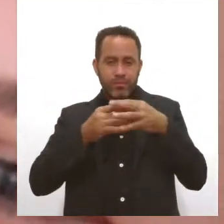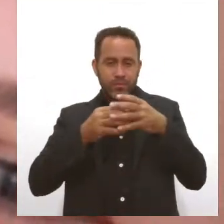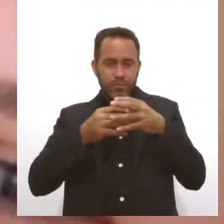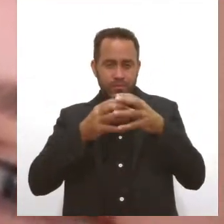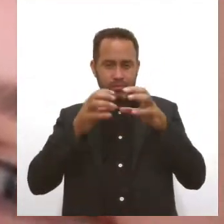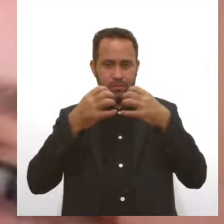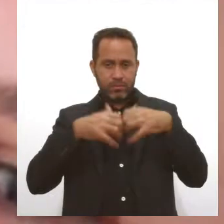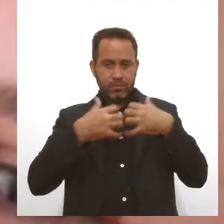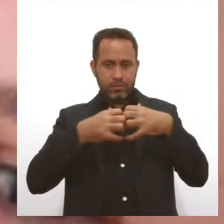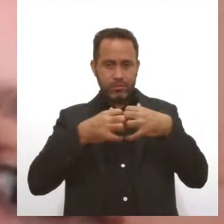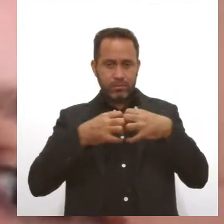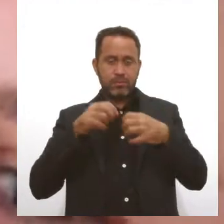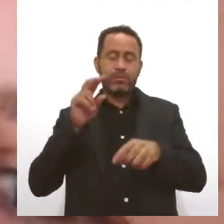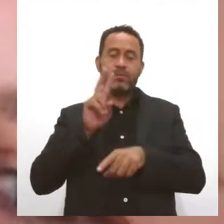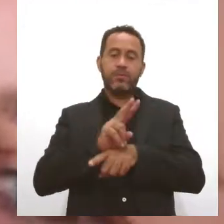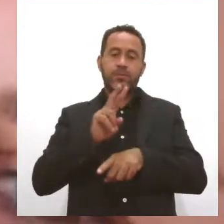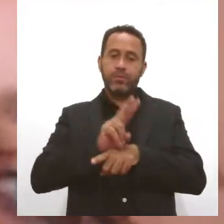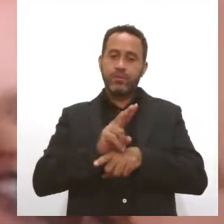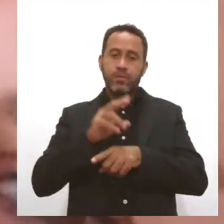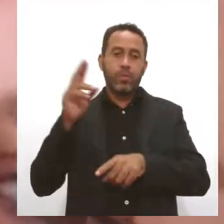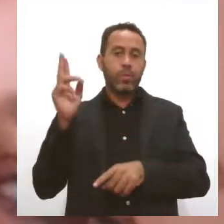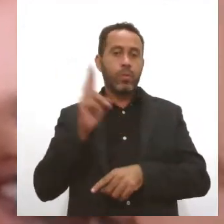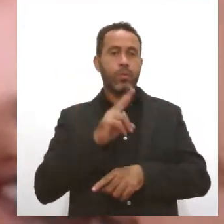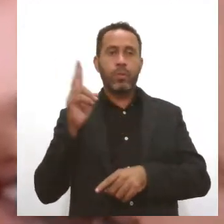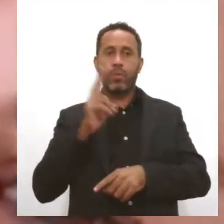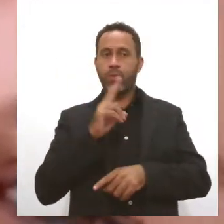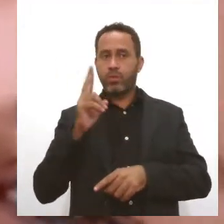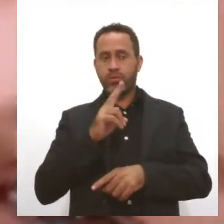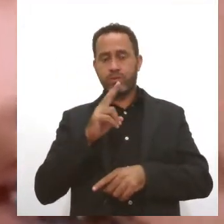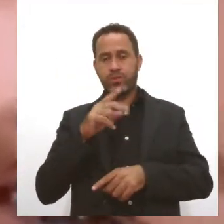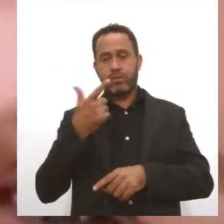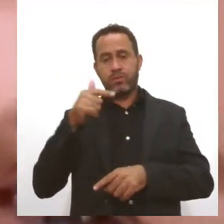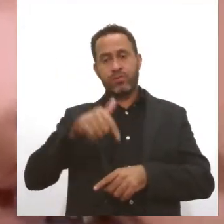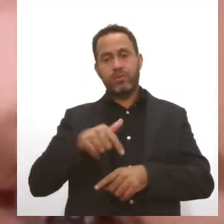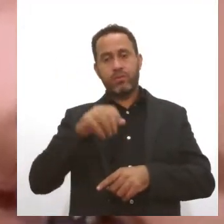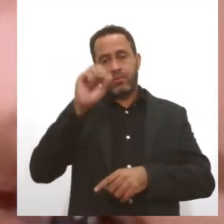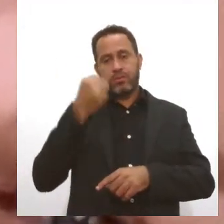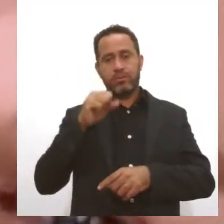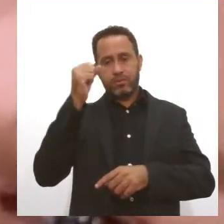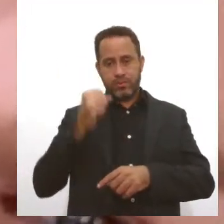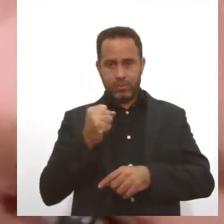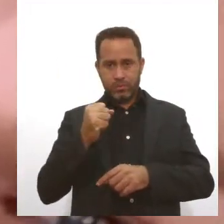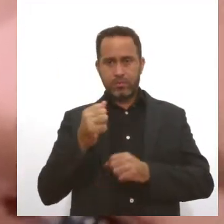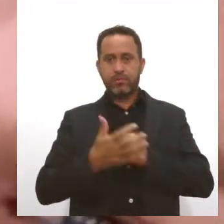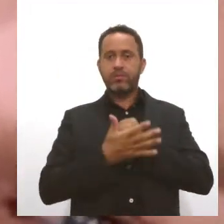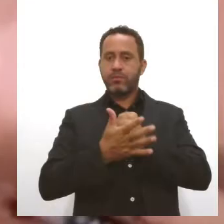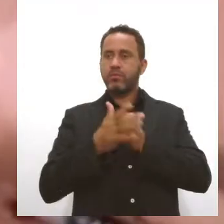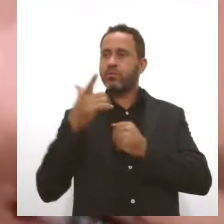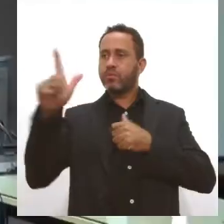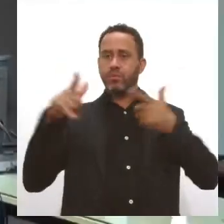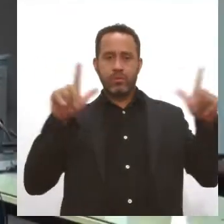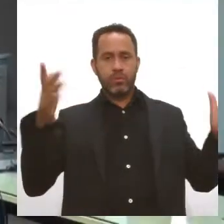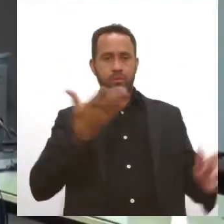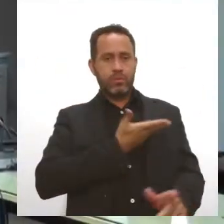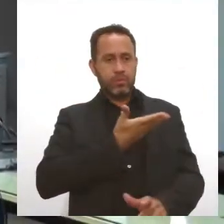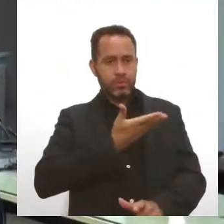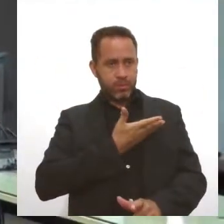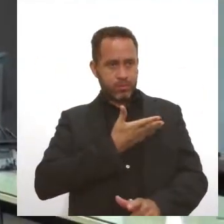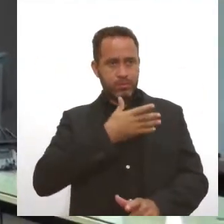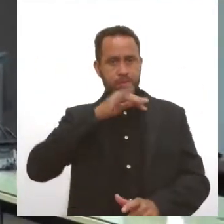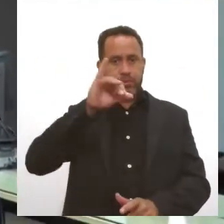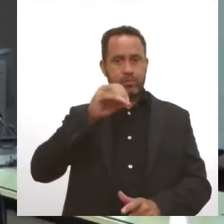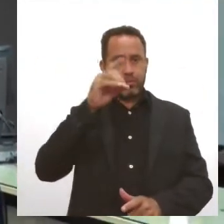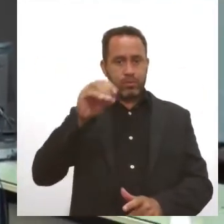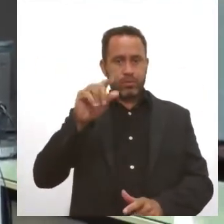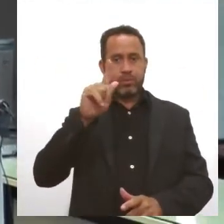precisa de um atendimento não disponível em Sergipe. O tema ganhou a solidariedade de outros colegas. João Gabriel está,